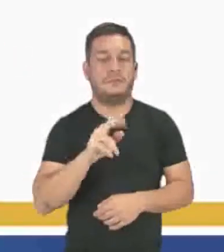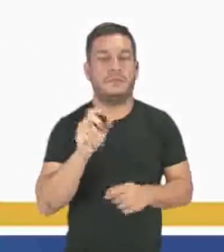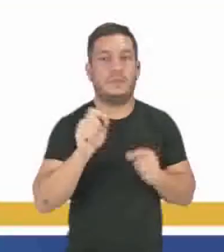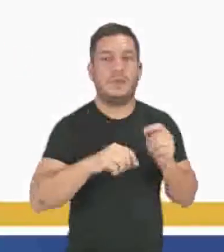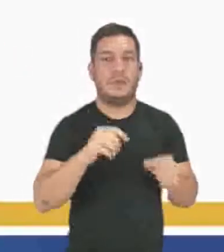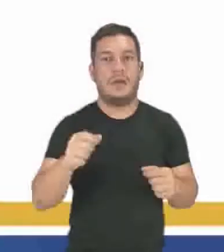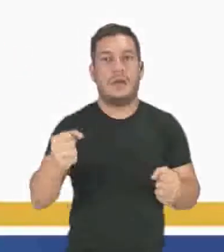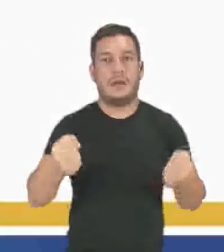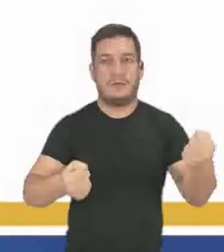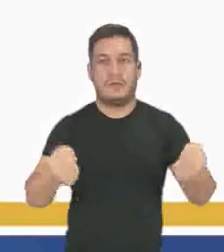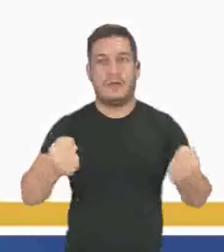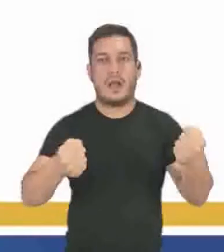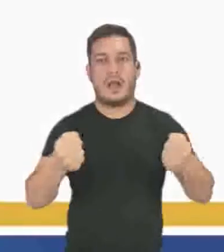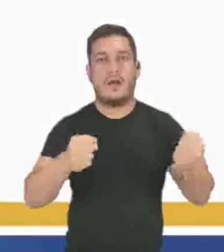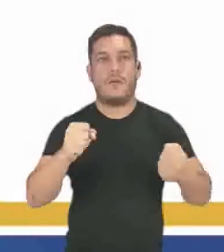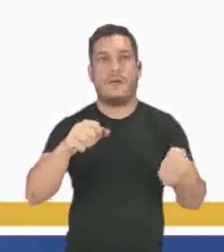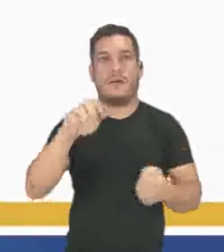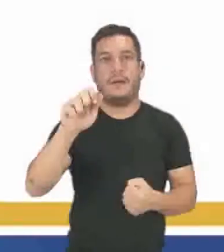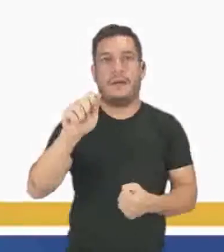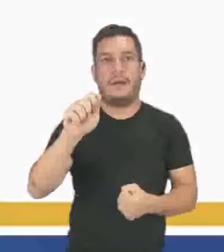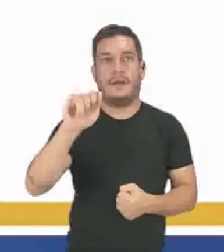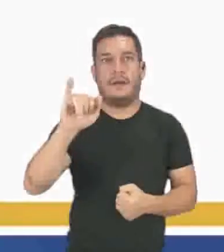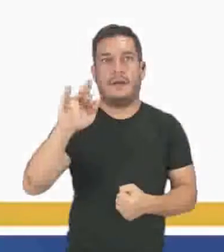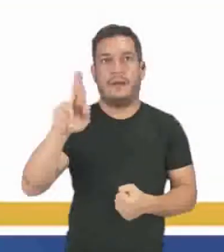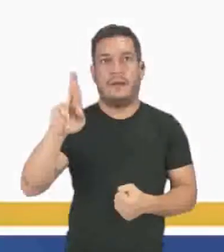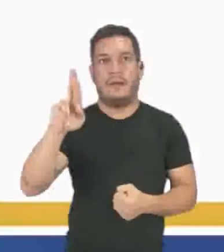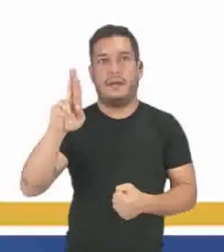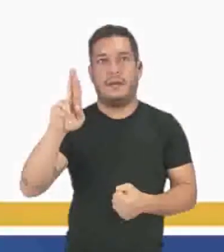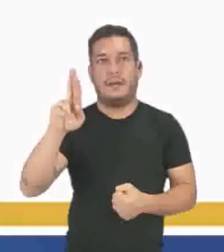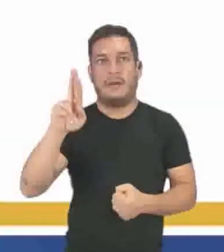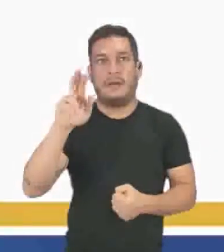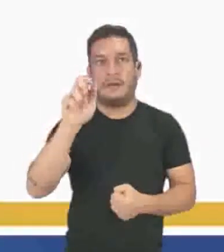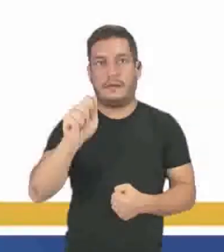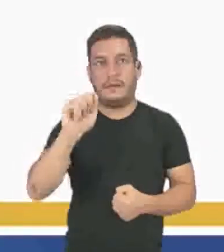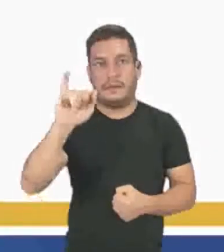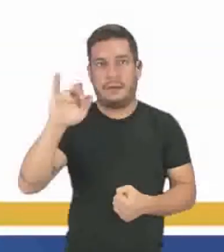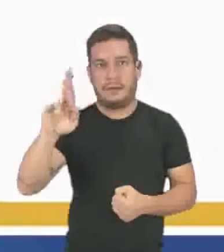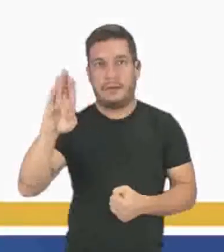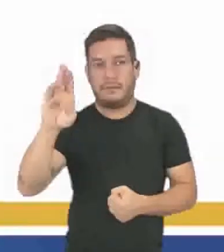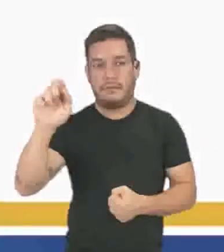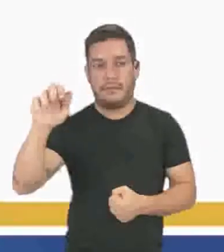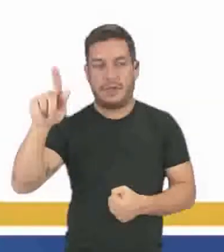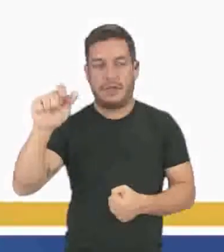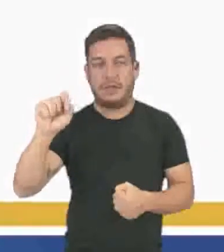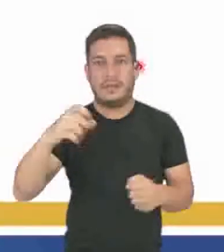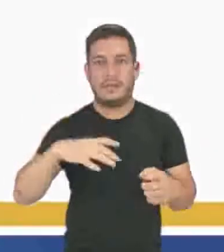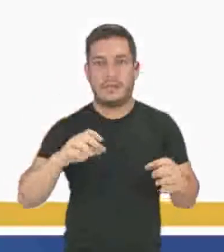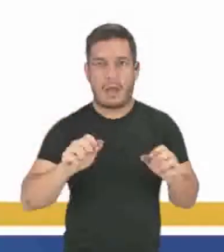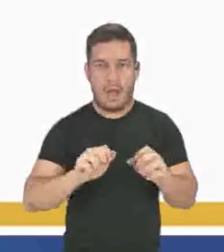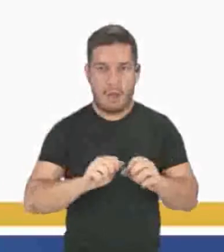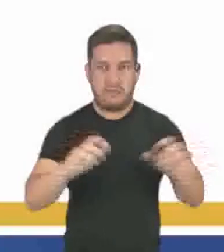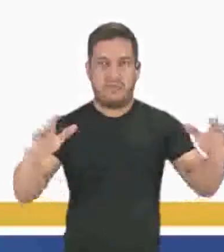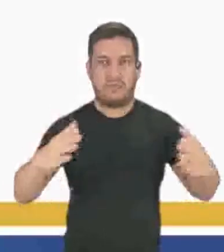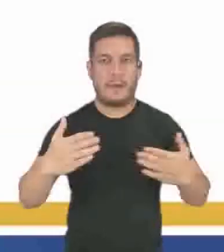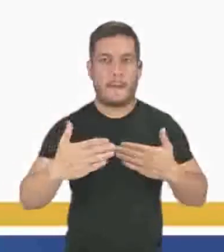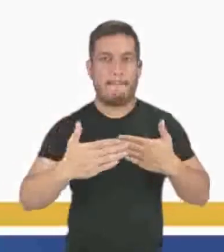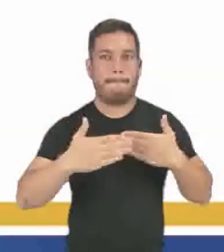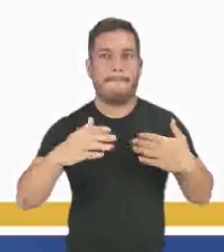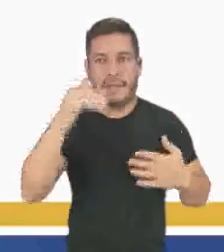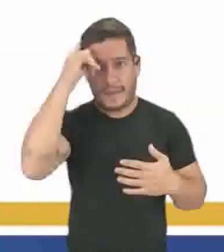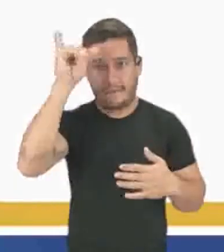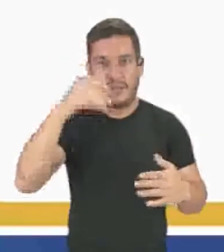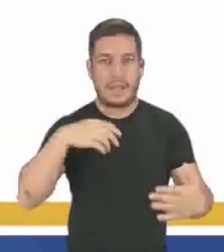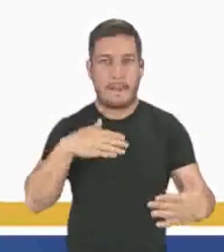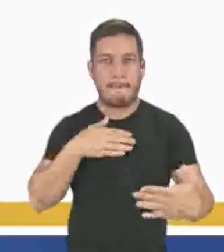E aí, nós temos que são equipamentos de segurança, que envolvem uma reação química que dura frações de segundo. Então, o que a gente